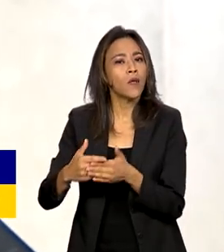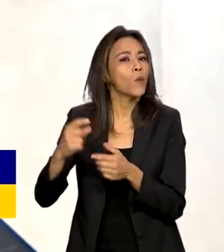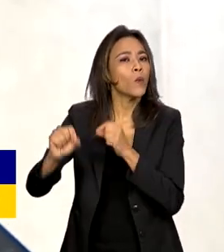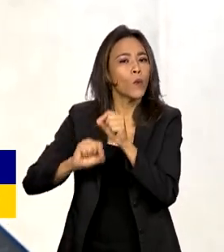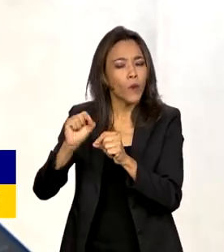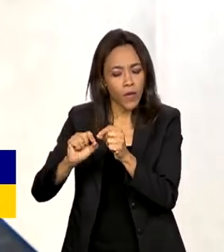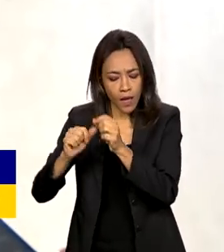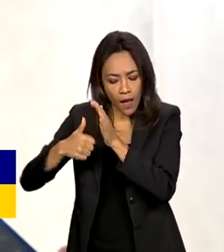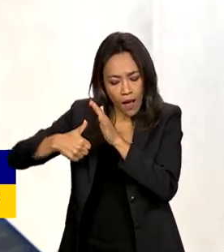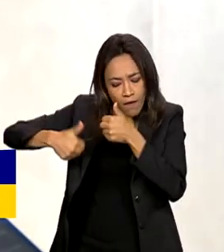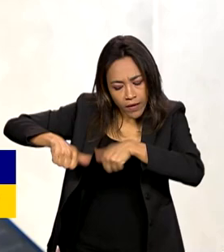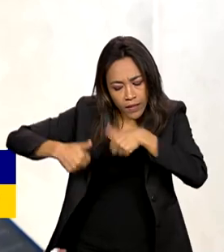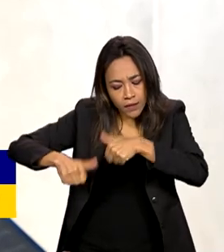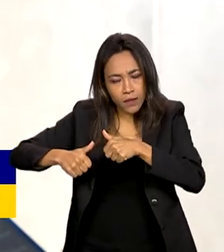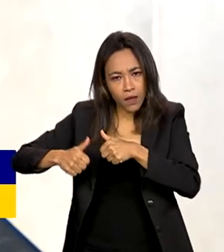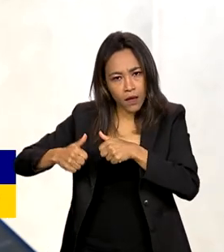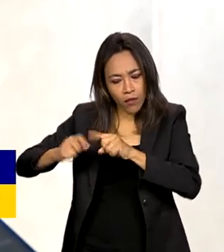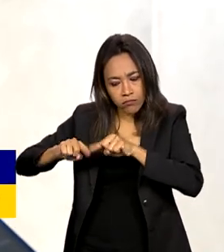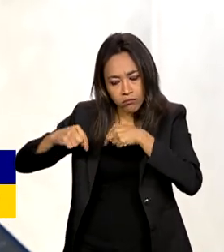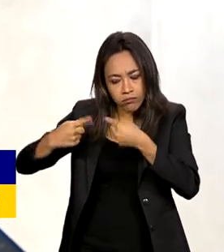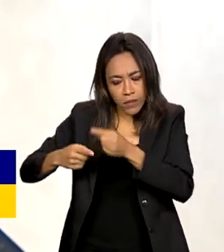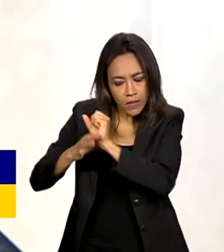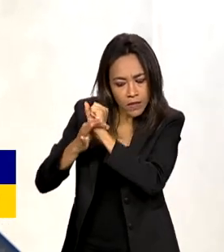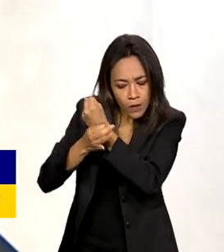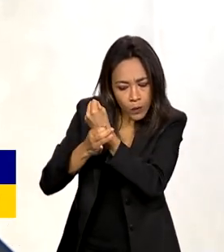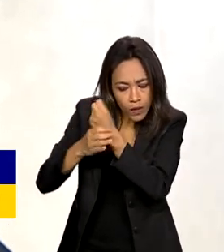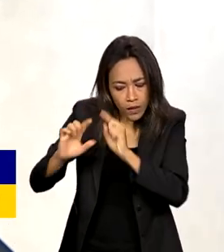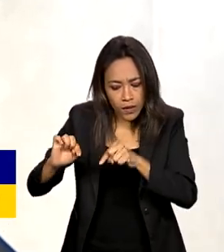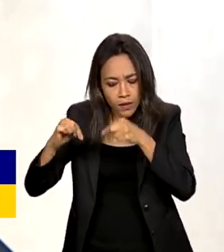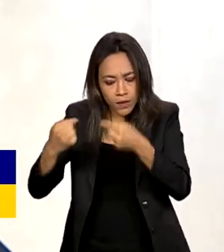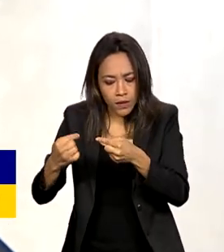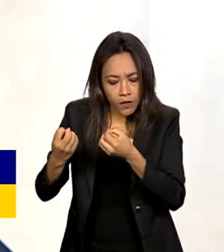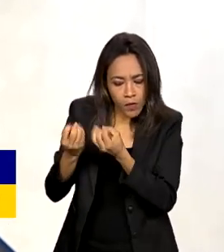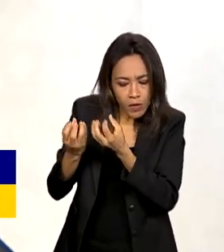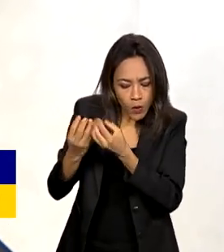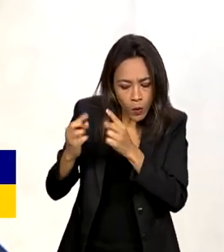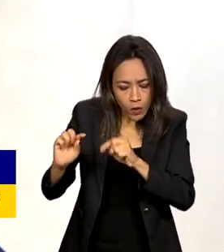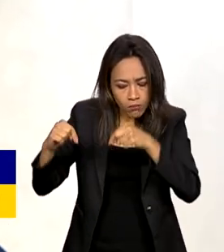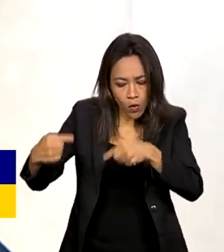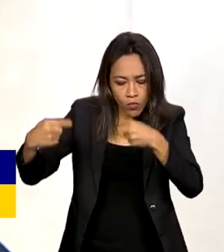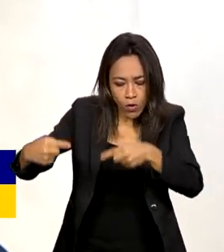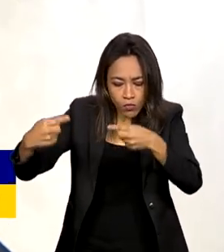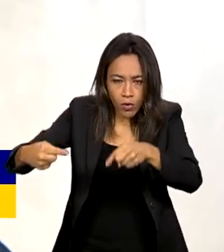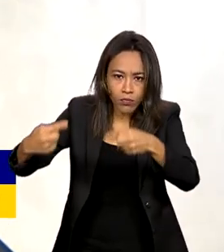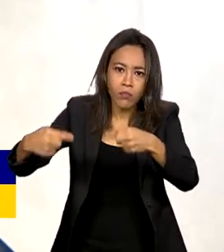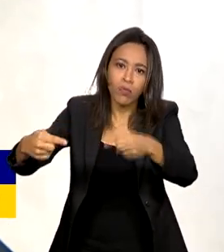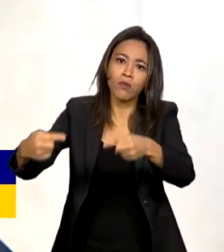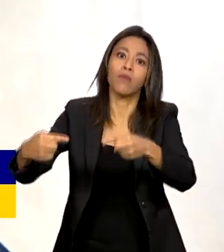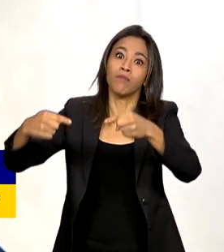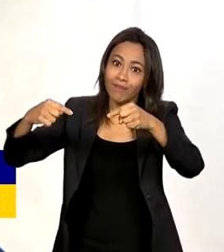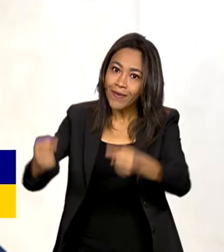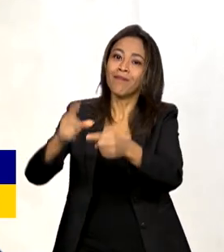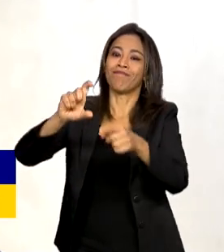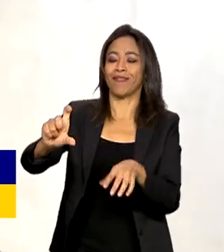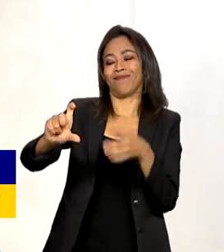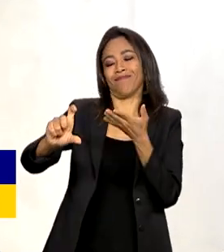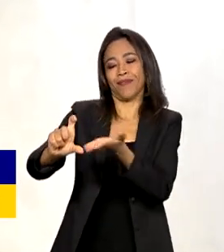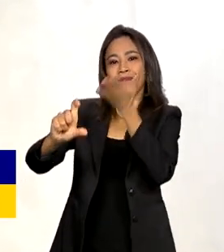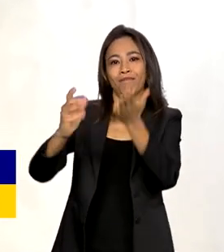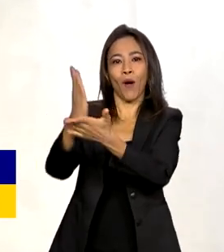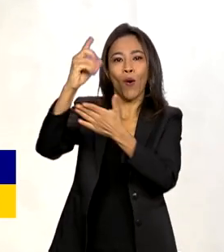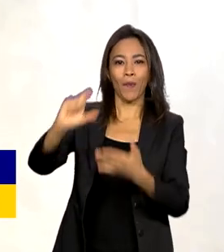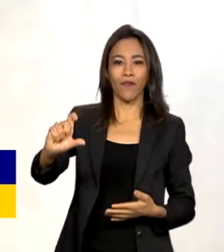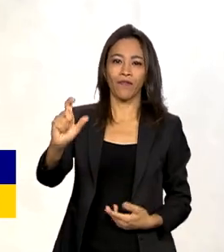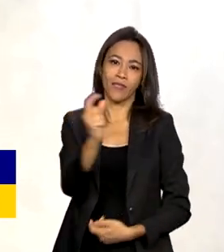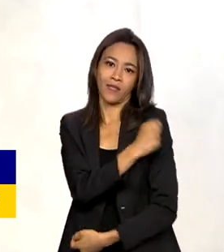de análise da sua segurança, dos dados que envolveram as pesquisas até a sua aprovação.